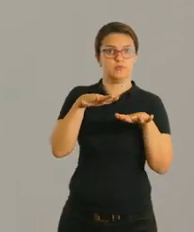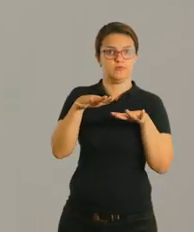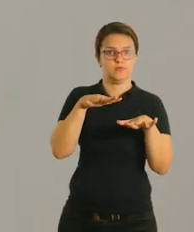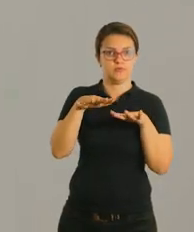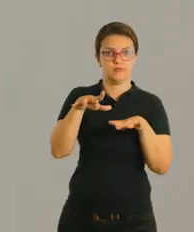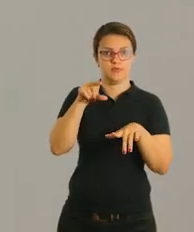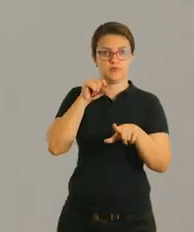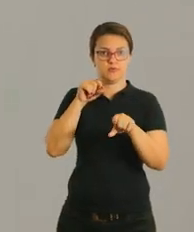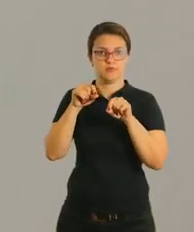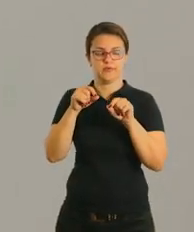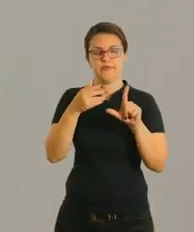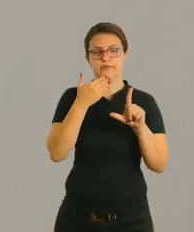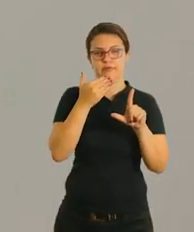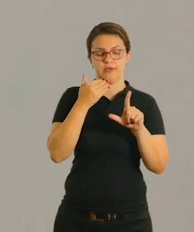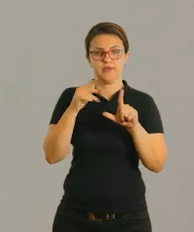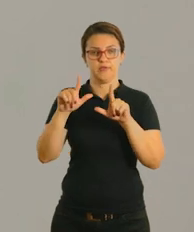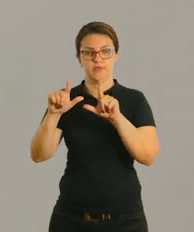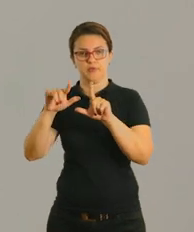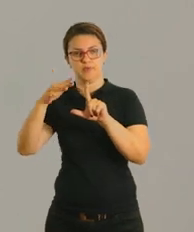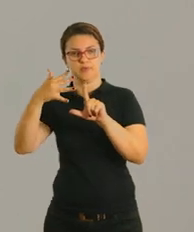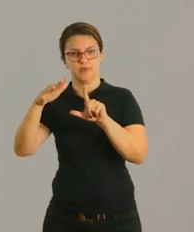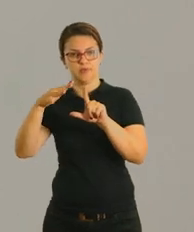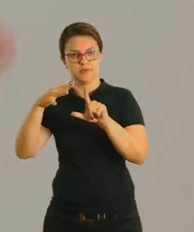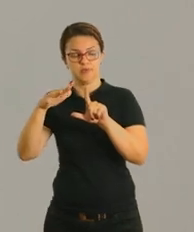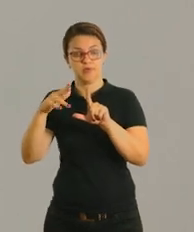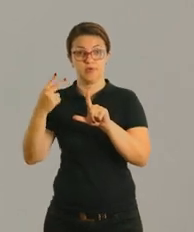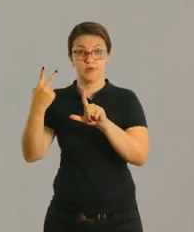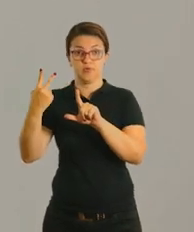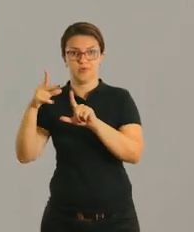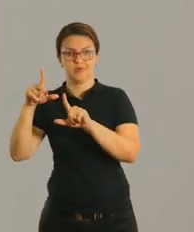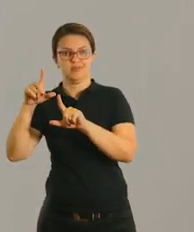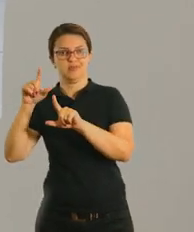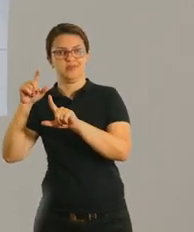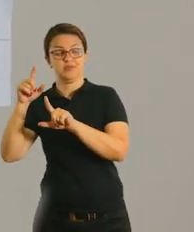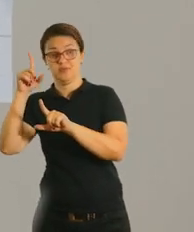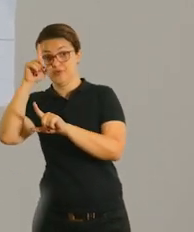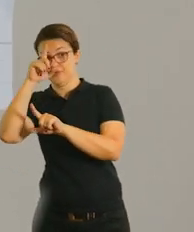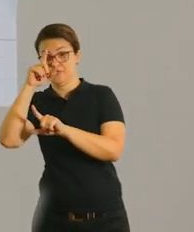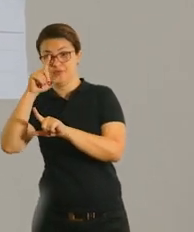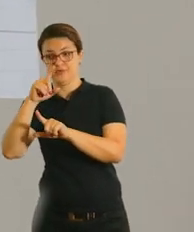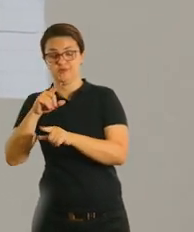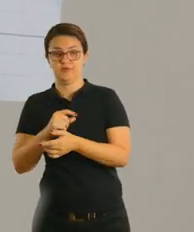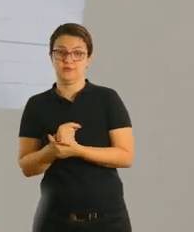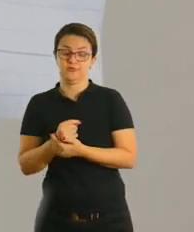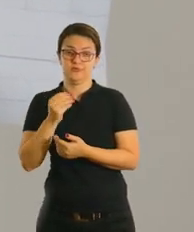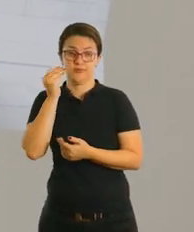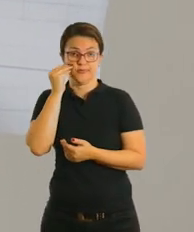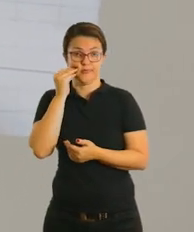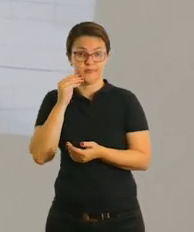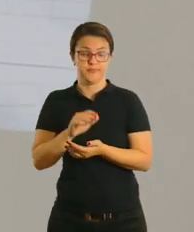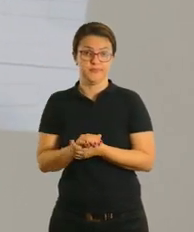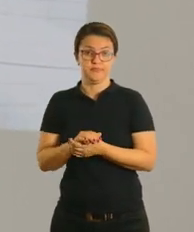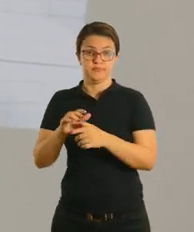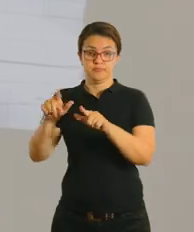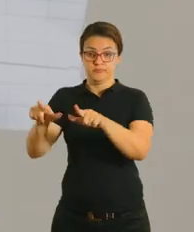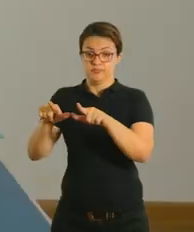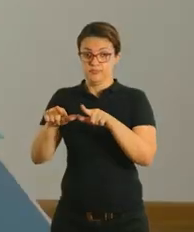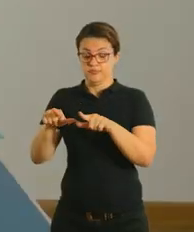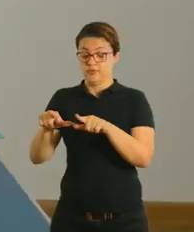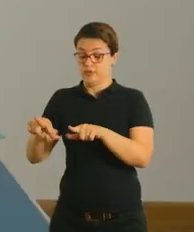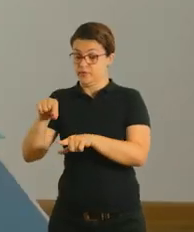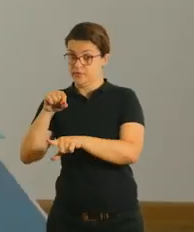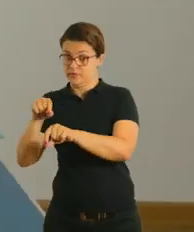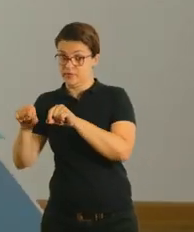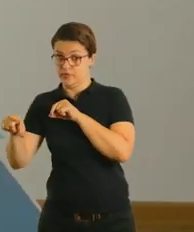fácil, por exemplo, duas do médio e pelo menos uma do difícil, tá bom? E ela vai entregar os cartões para você